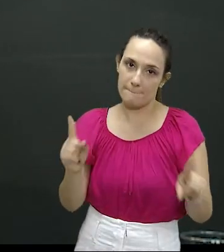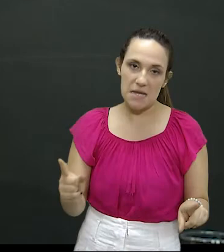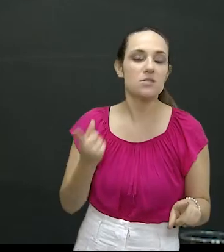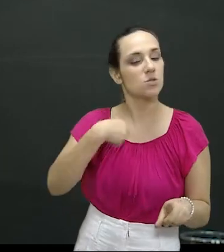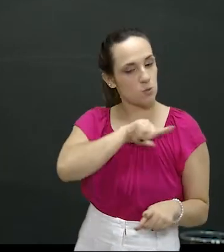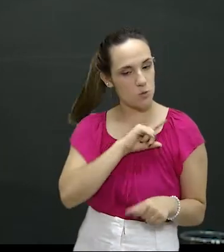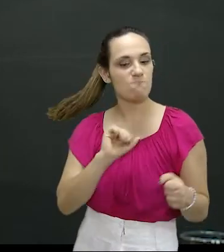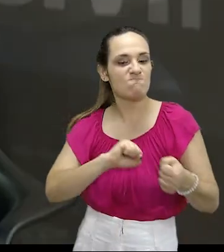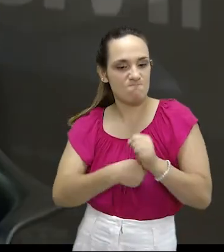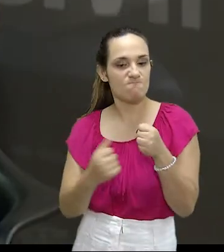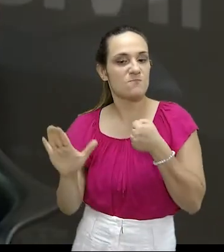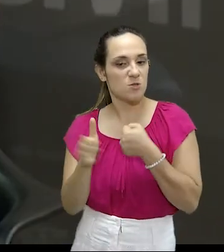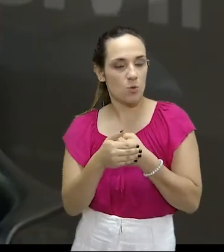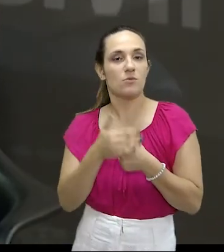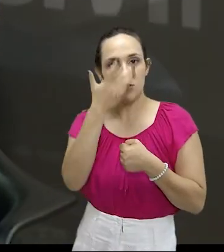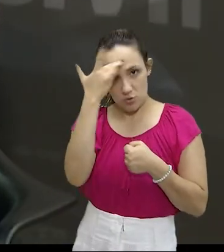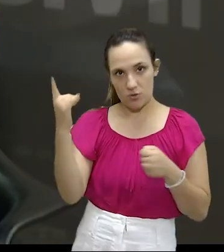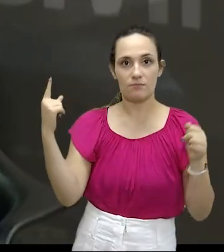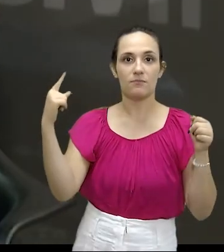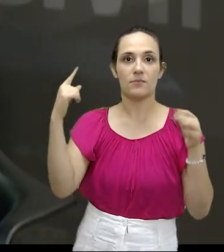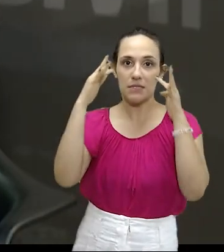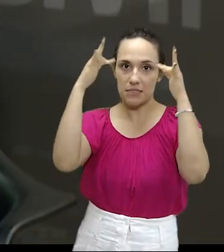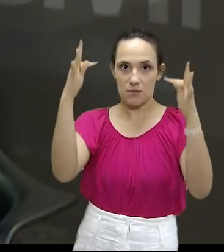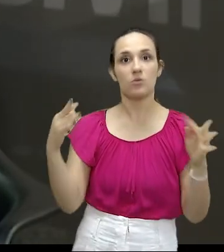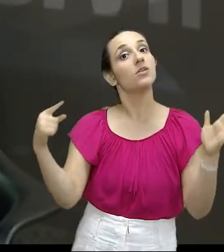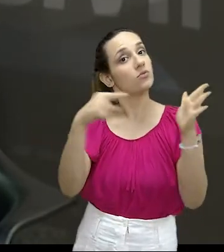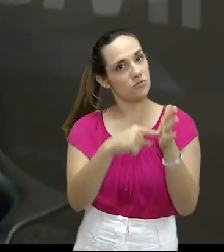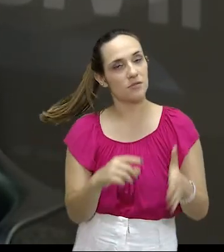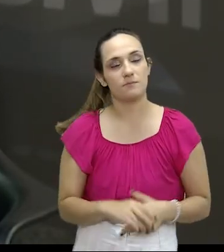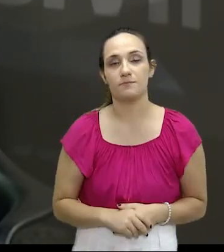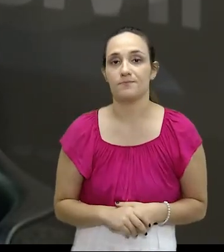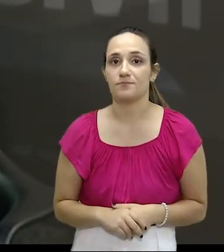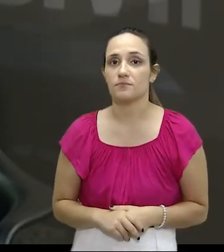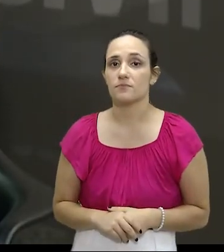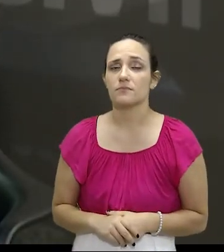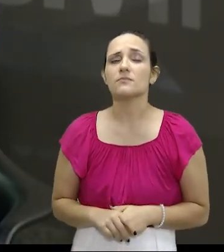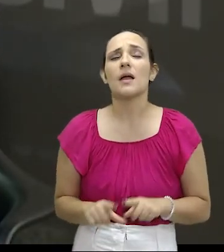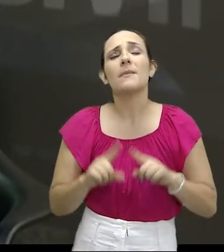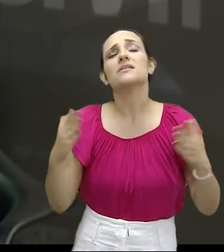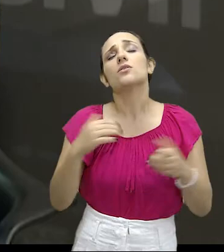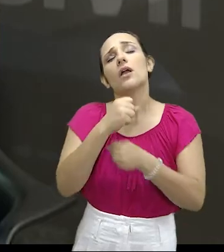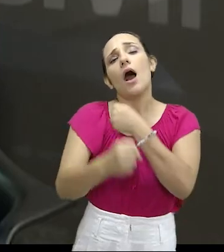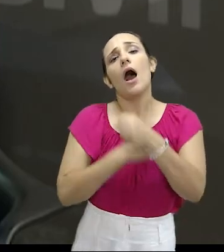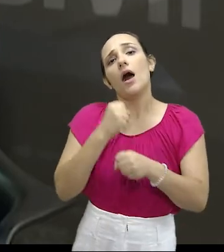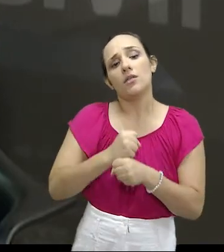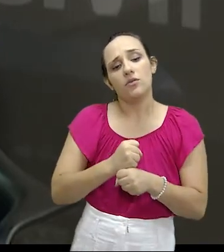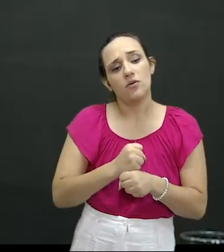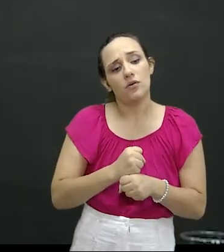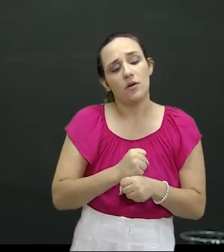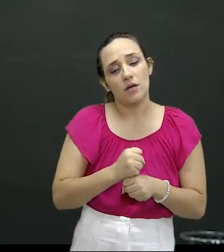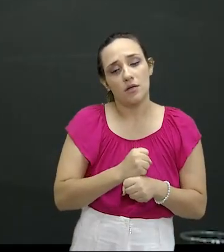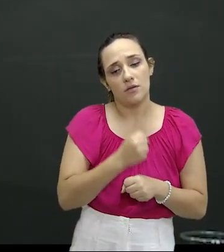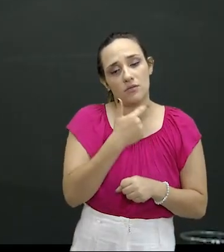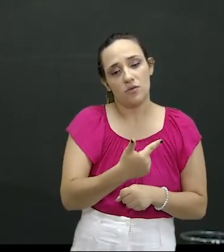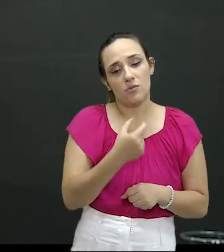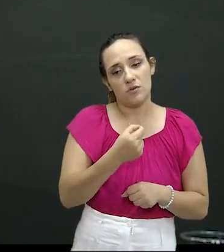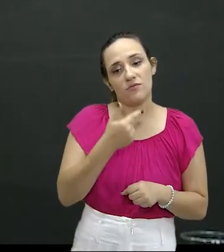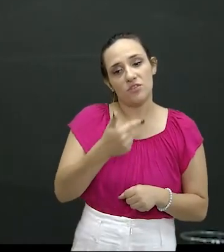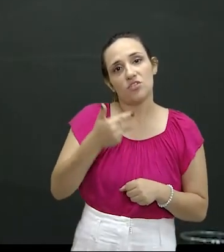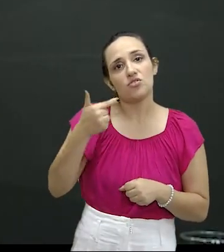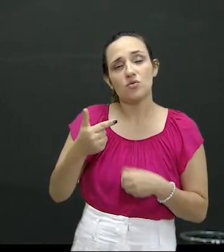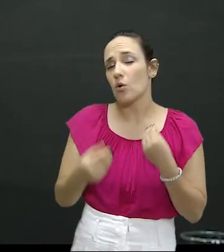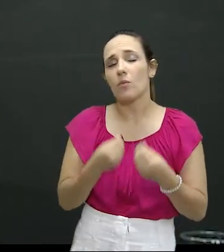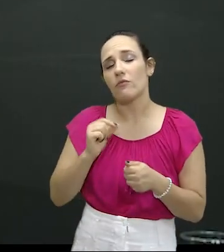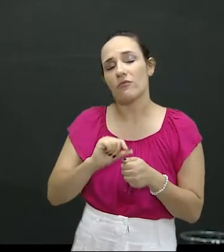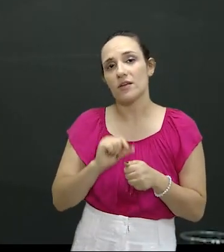É observado estritamente. E, doutor, o que a gente pode esperar da Defron agora, nesse ano de 2022? Continuaremos aí esse